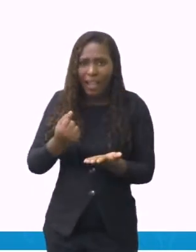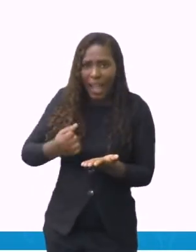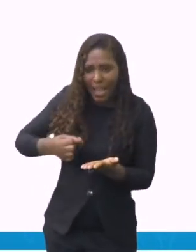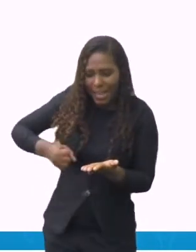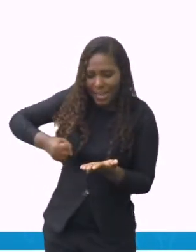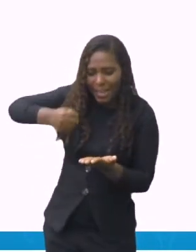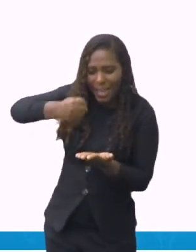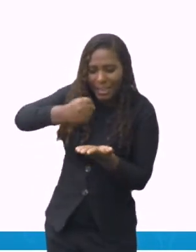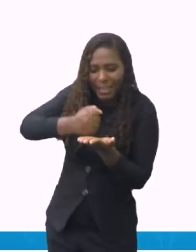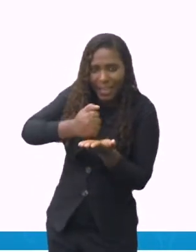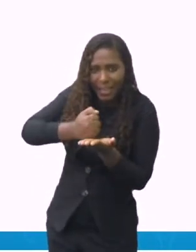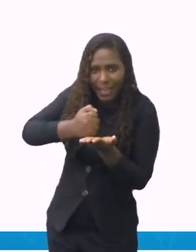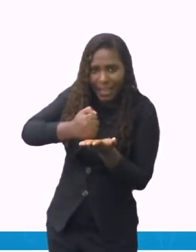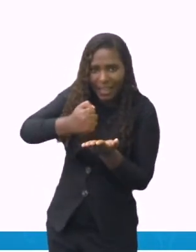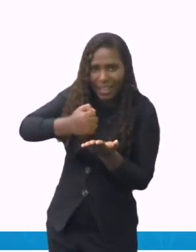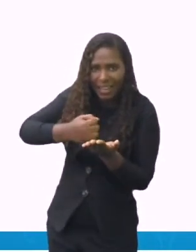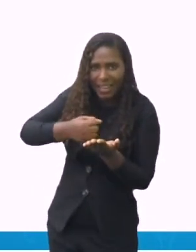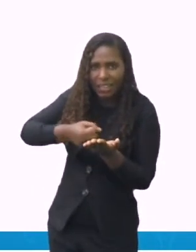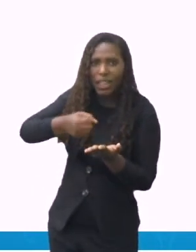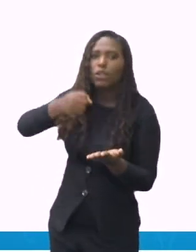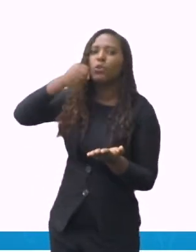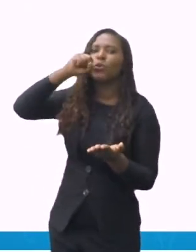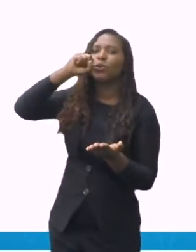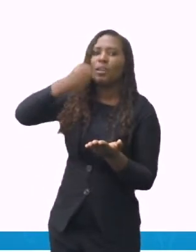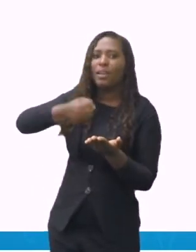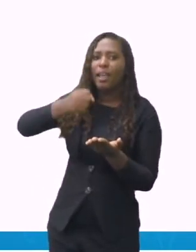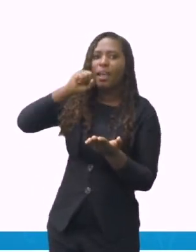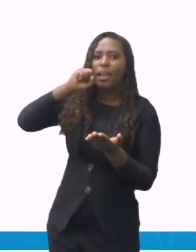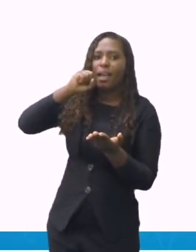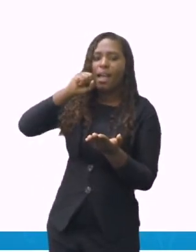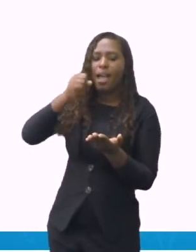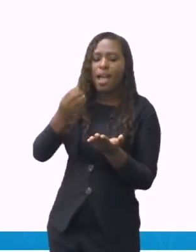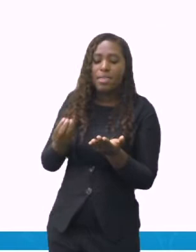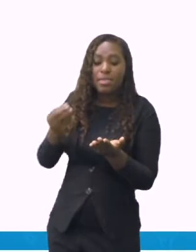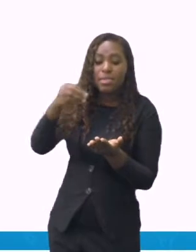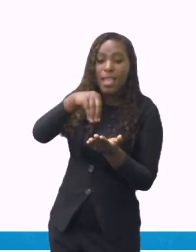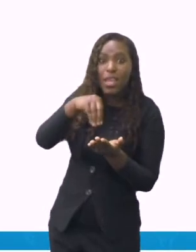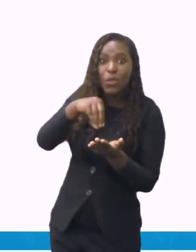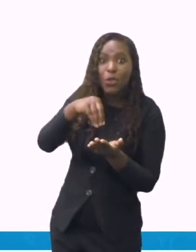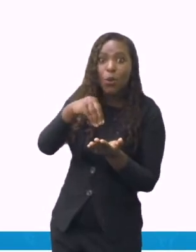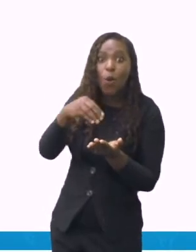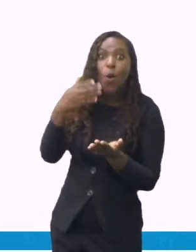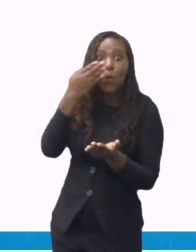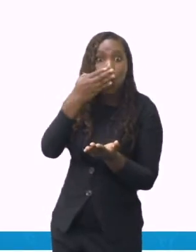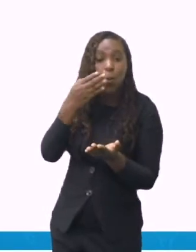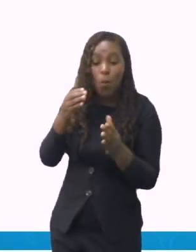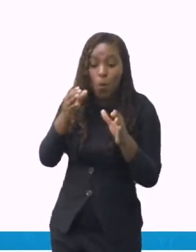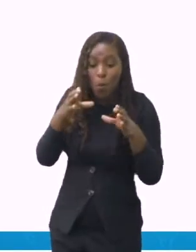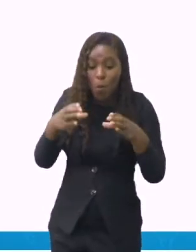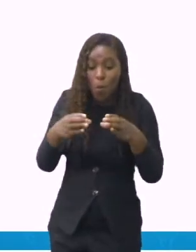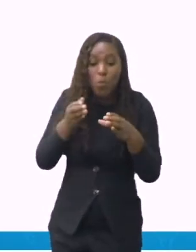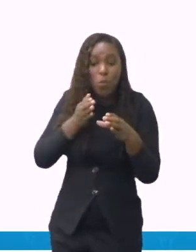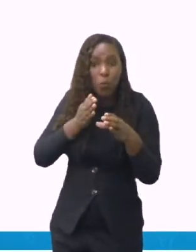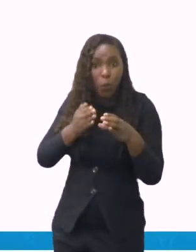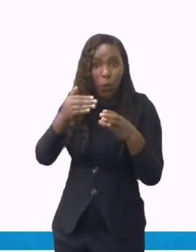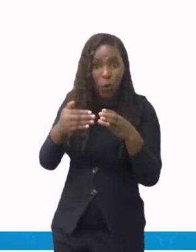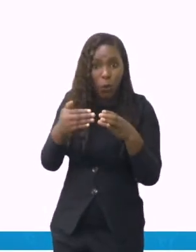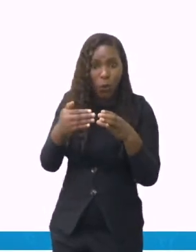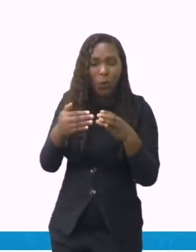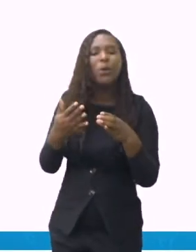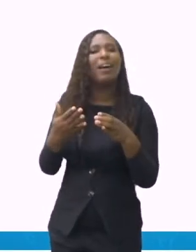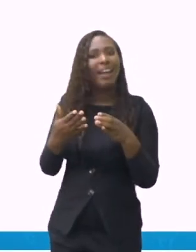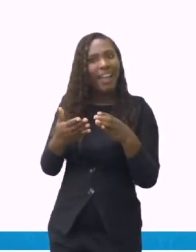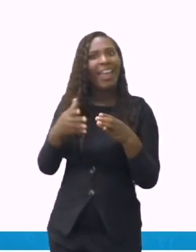ter em uma receita, que eu preciso entender o nome do que vai se fazer, o título, né?